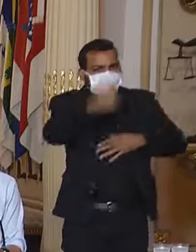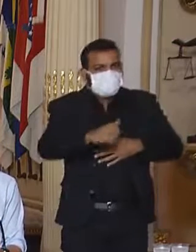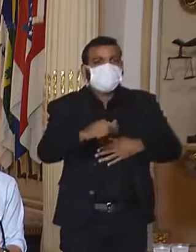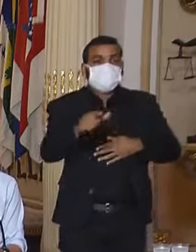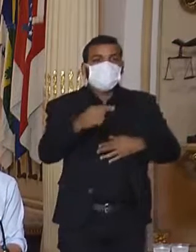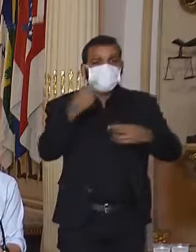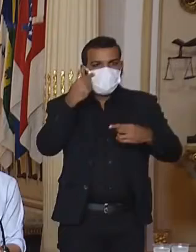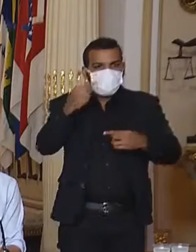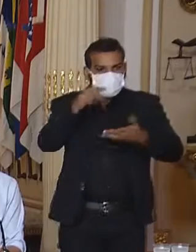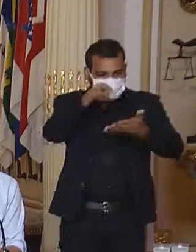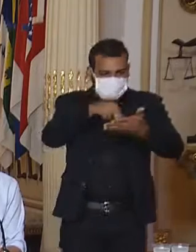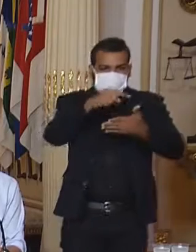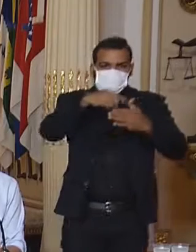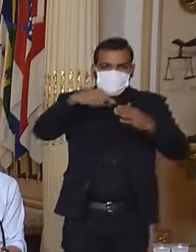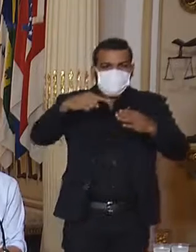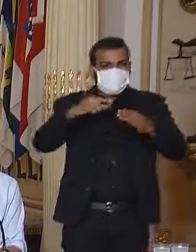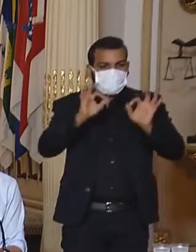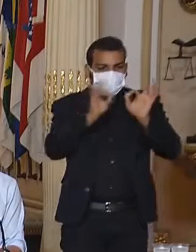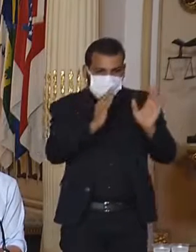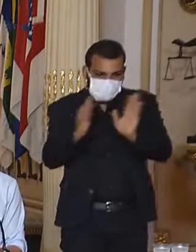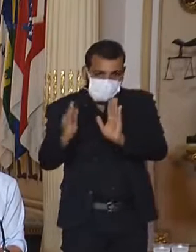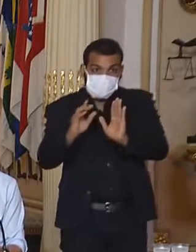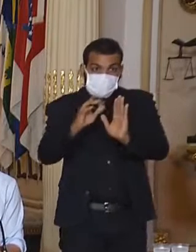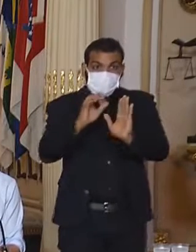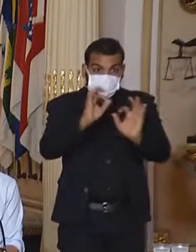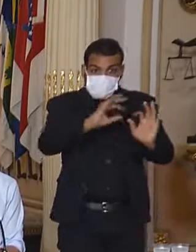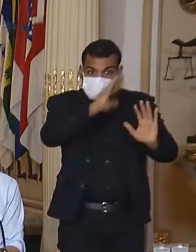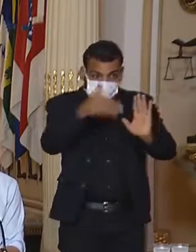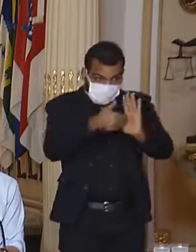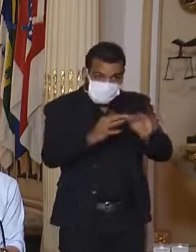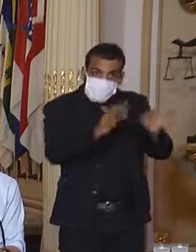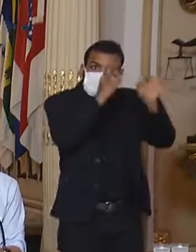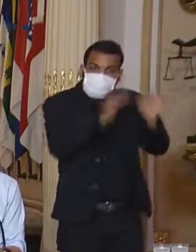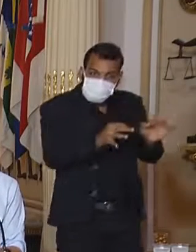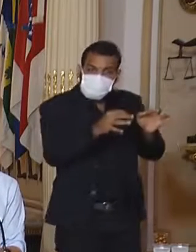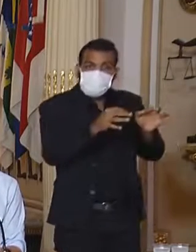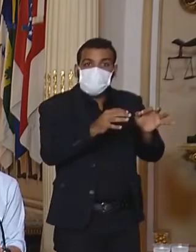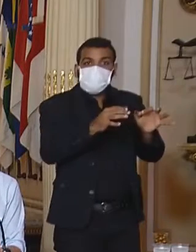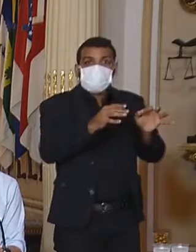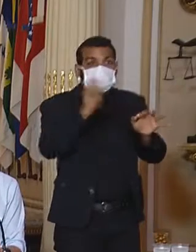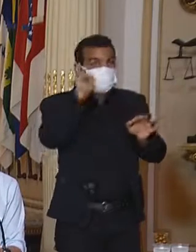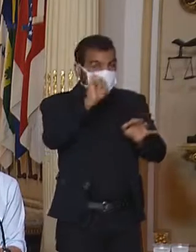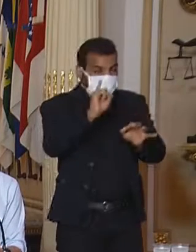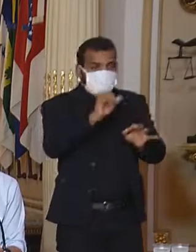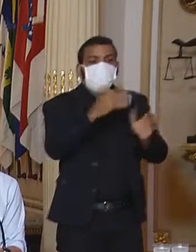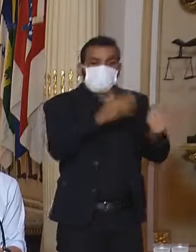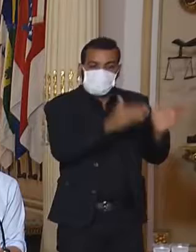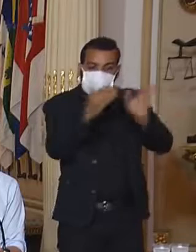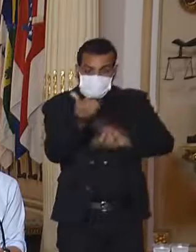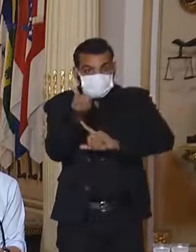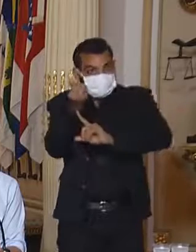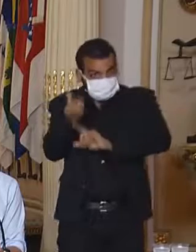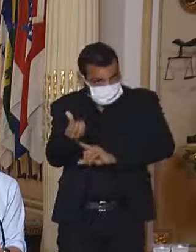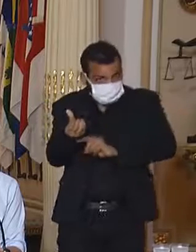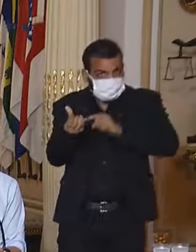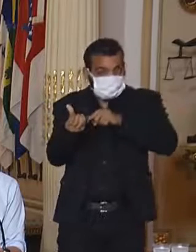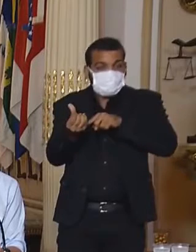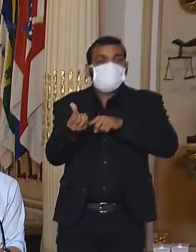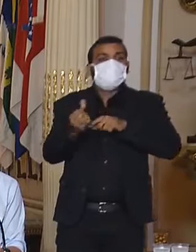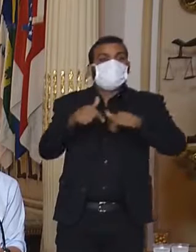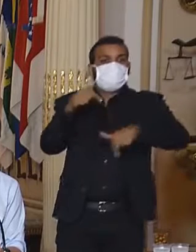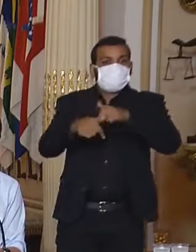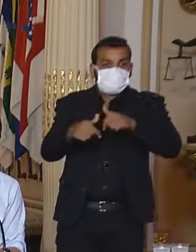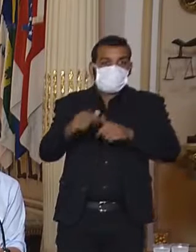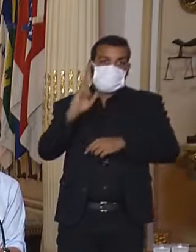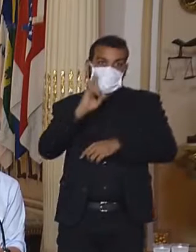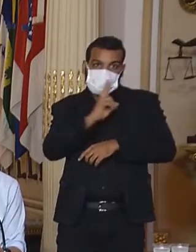a implantação. E se tudo der certo, na etapa 6, quando chegar no momento adequado, o serviço de restaurante,